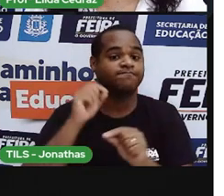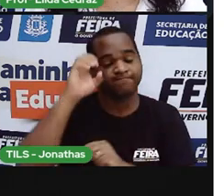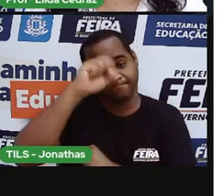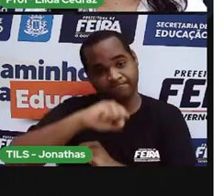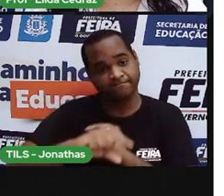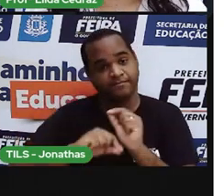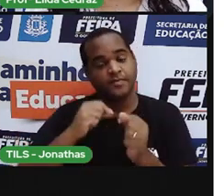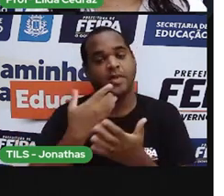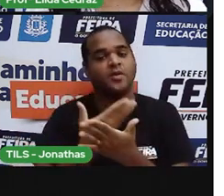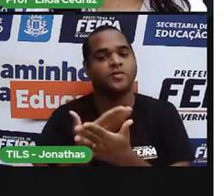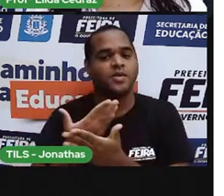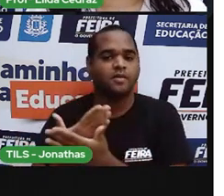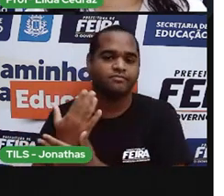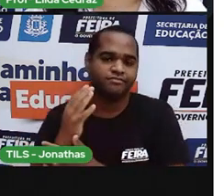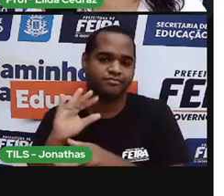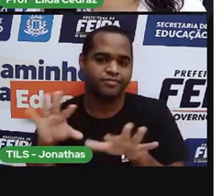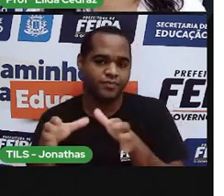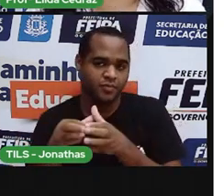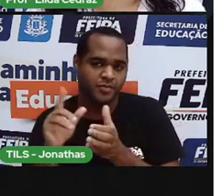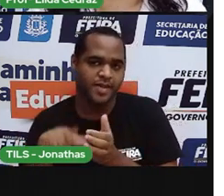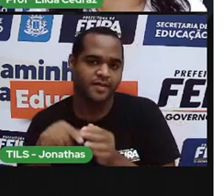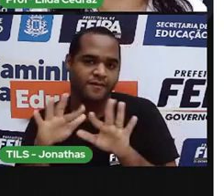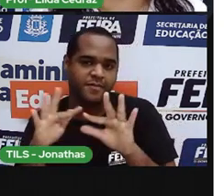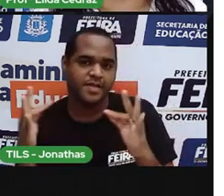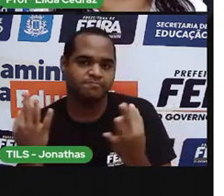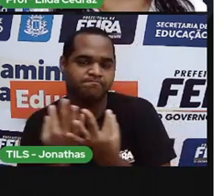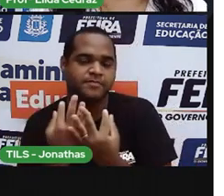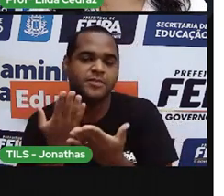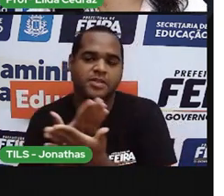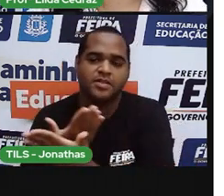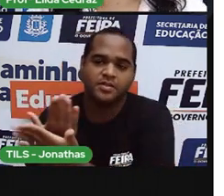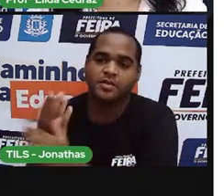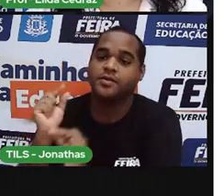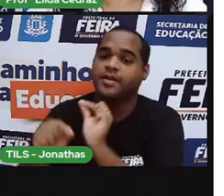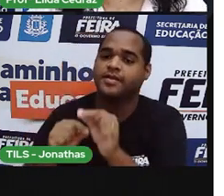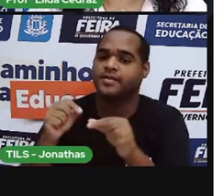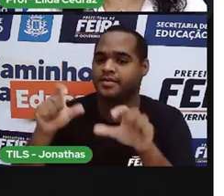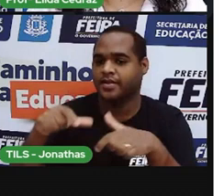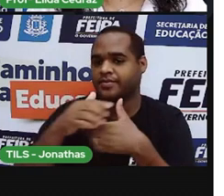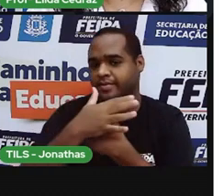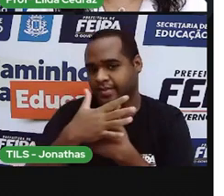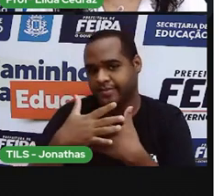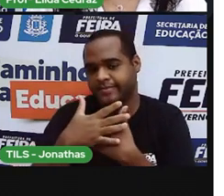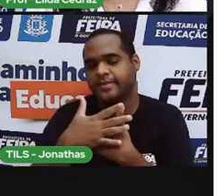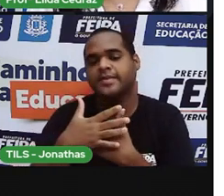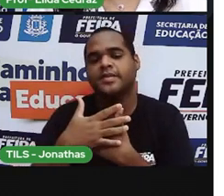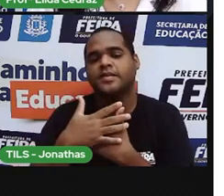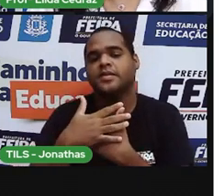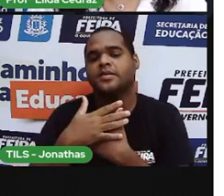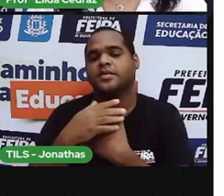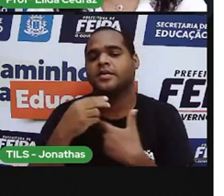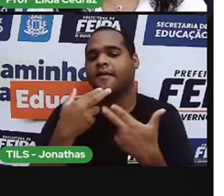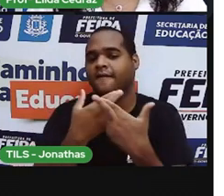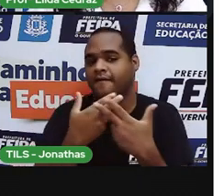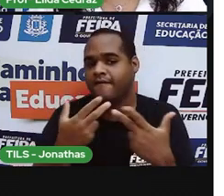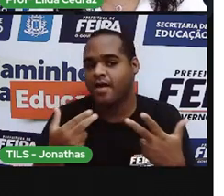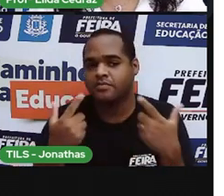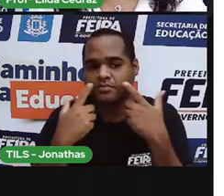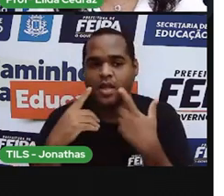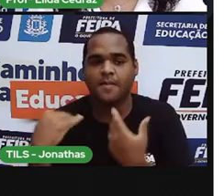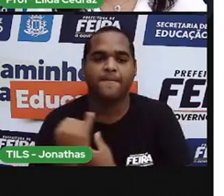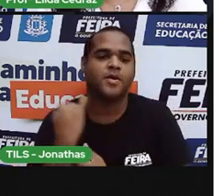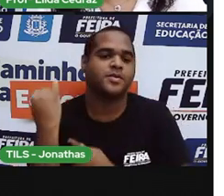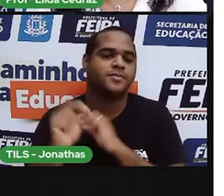comunidade familiar e iniciamos os estudos sobre a nossa cidade. Vimos várias coisas